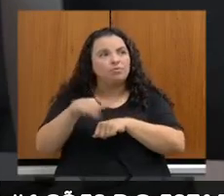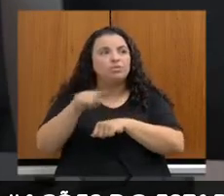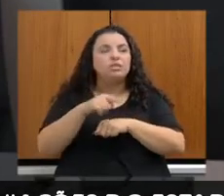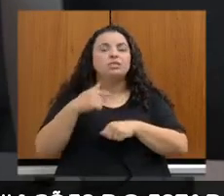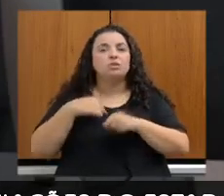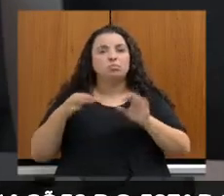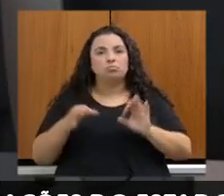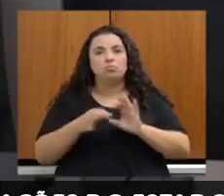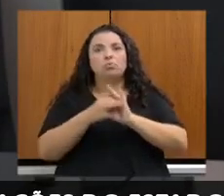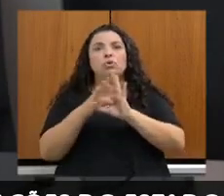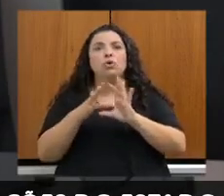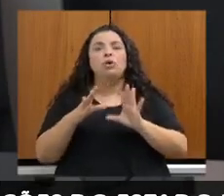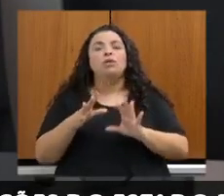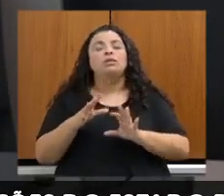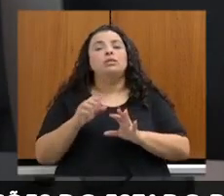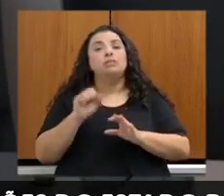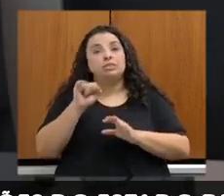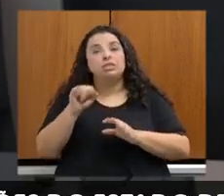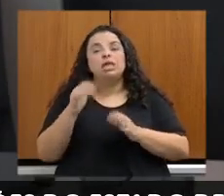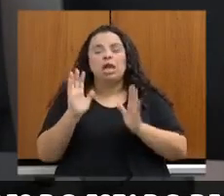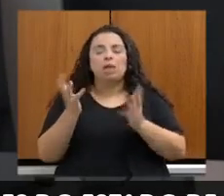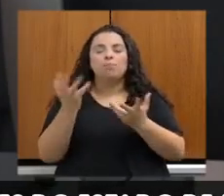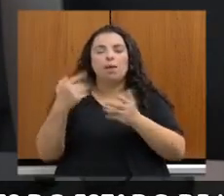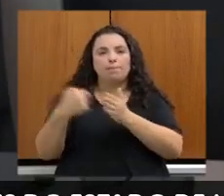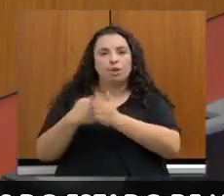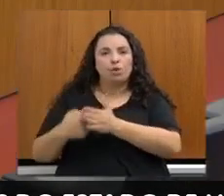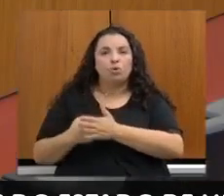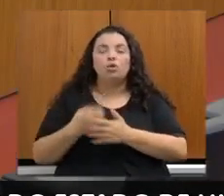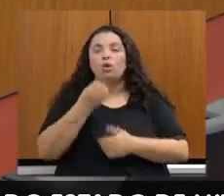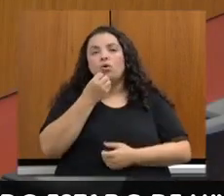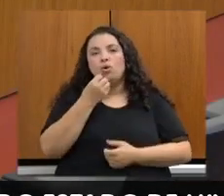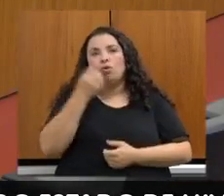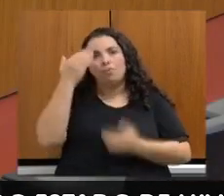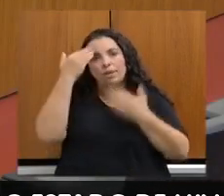fico à disposição para os questionamentos dessa Assembleia. Muito obrigado pela oportunidade.